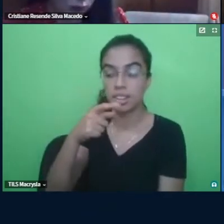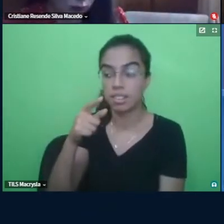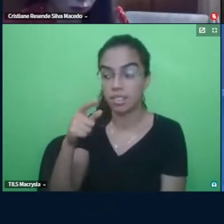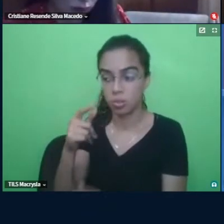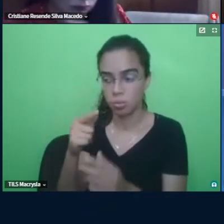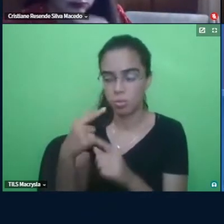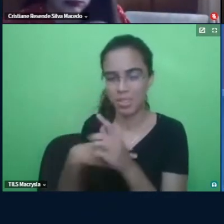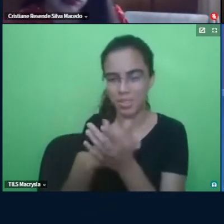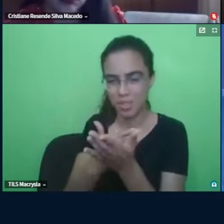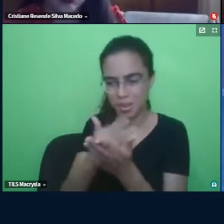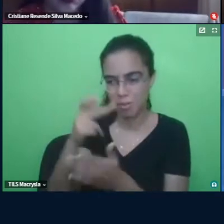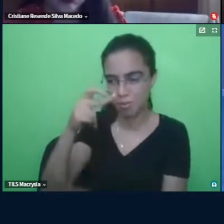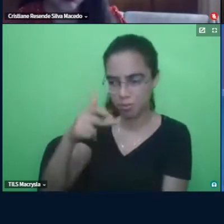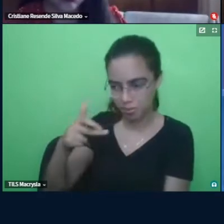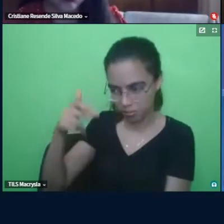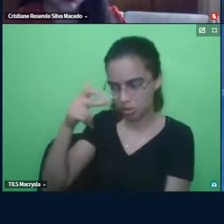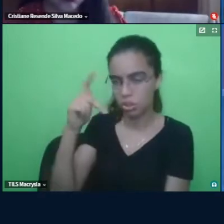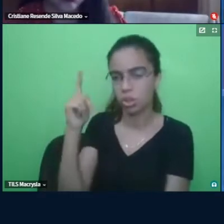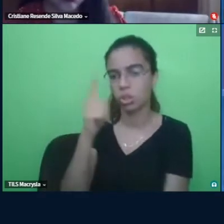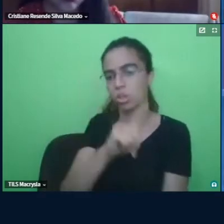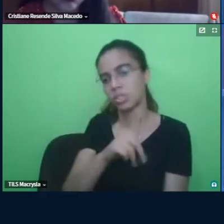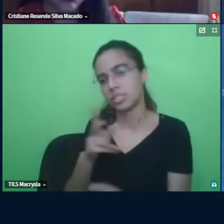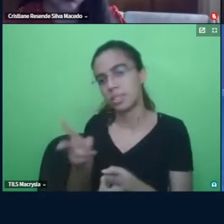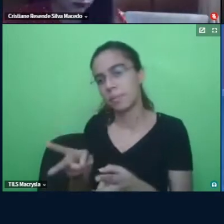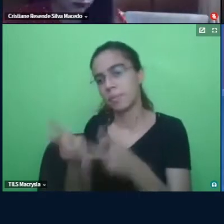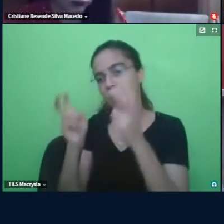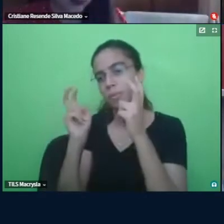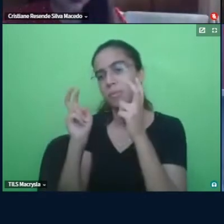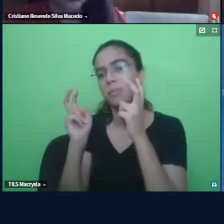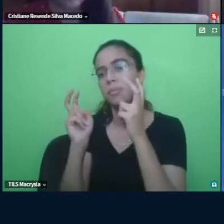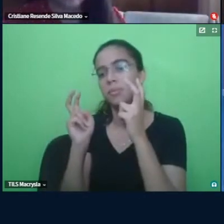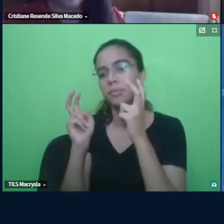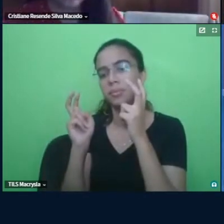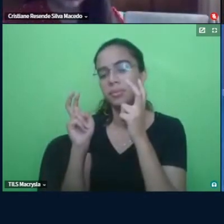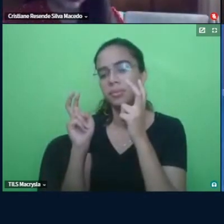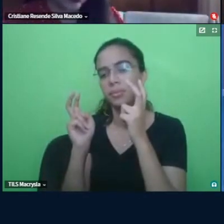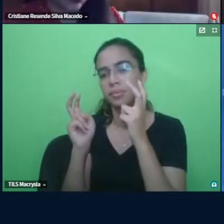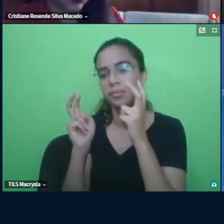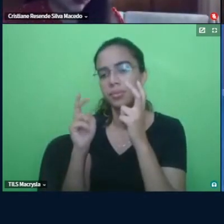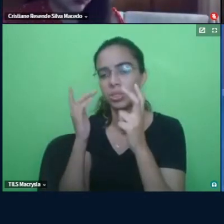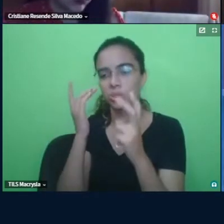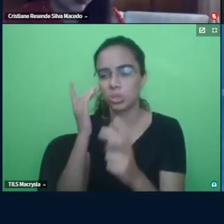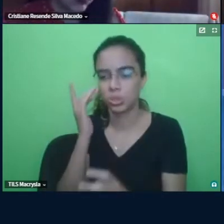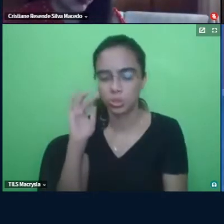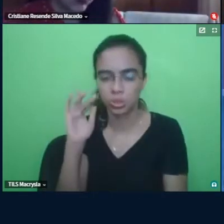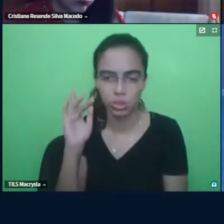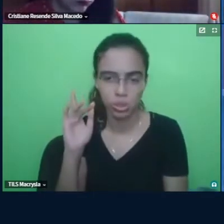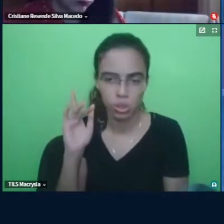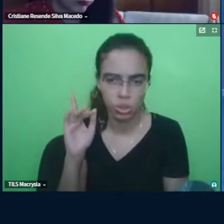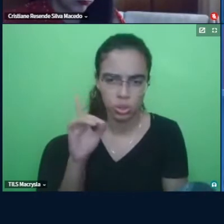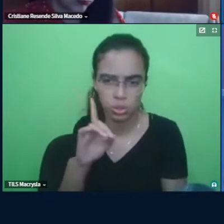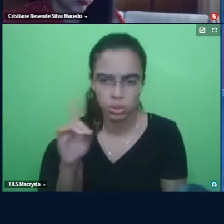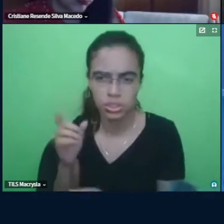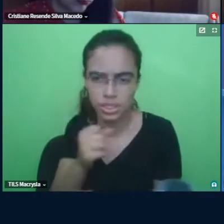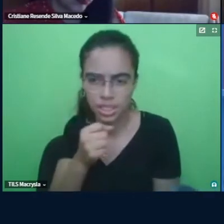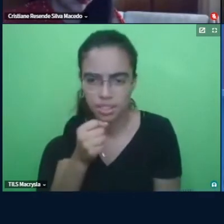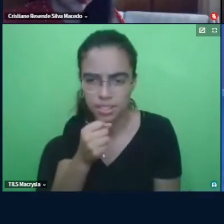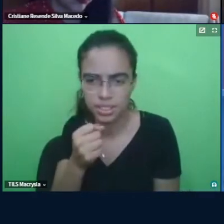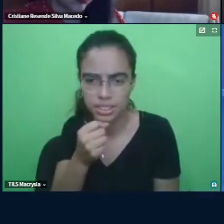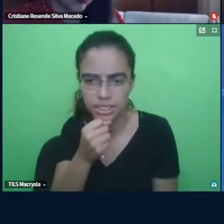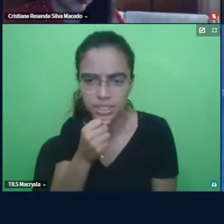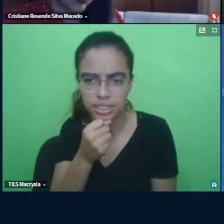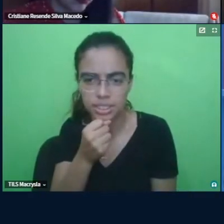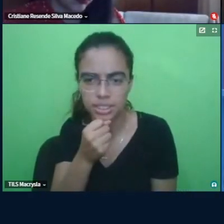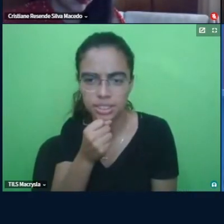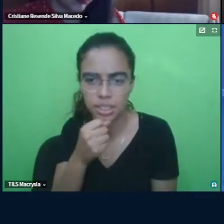a percepção e deixa eu ver aqui quando que é a entrevista e a percepção de que a professora